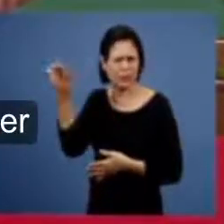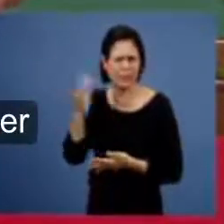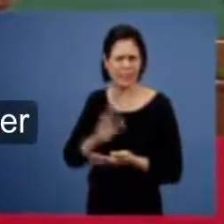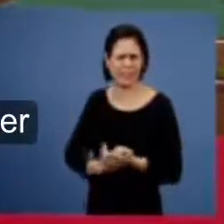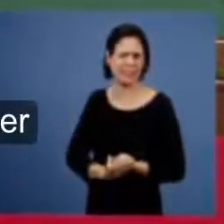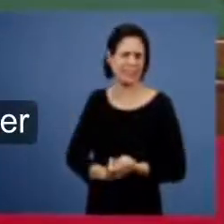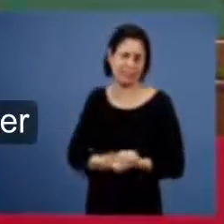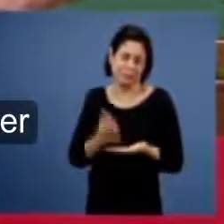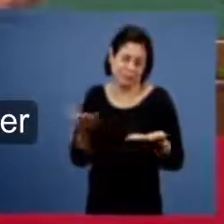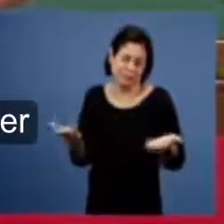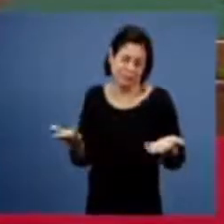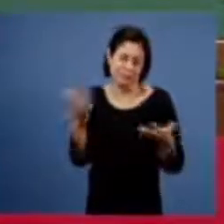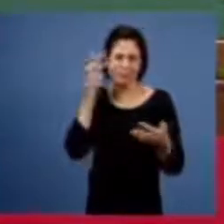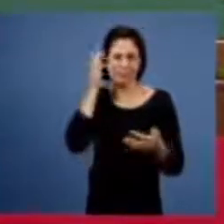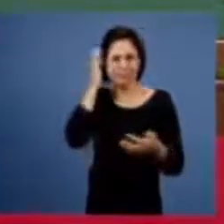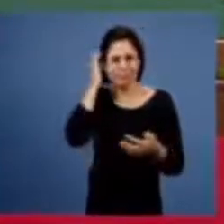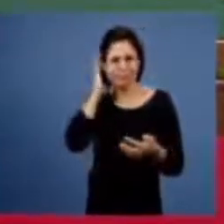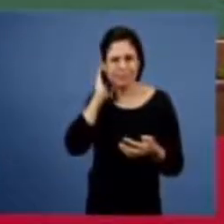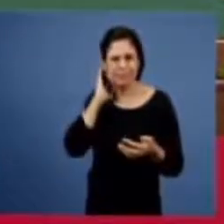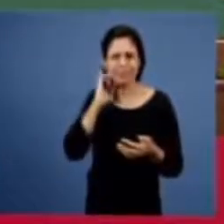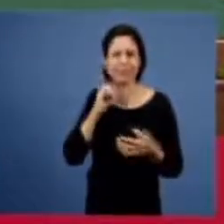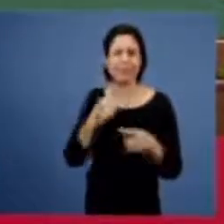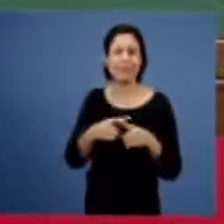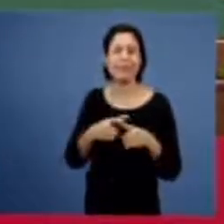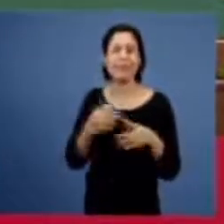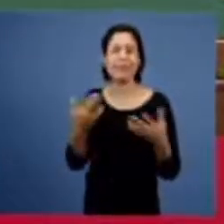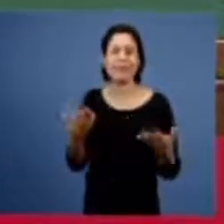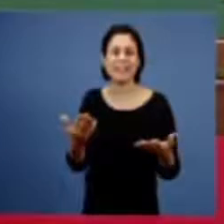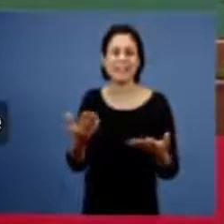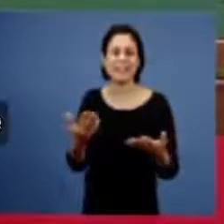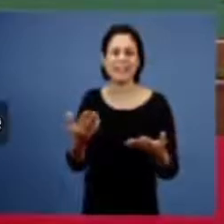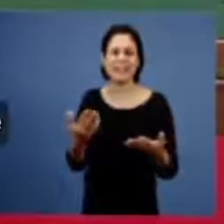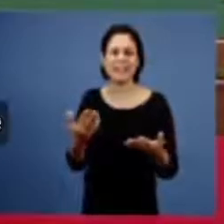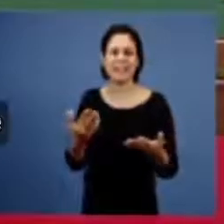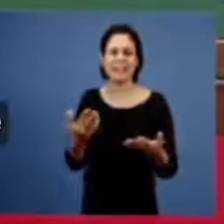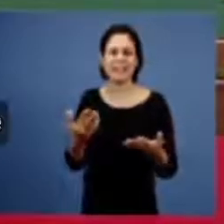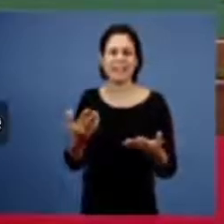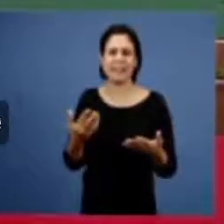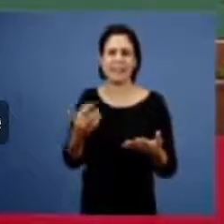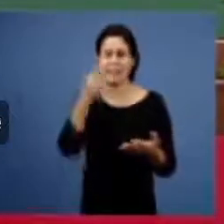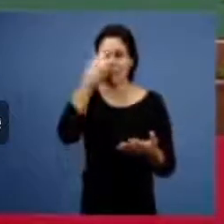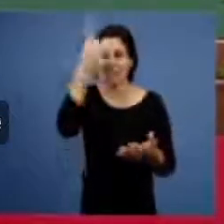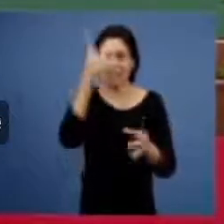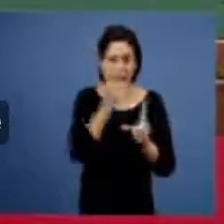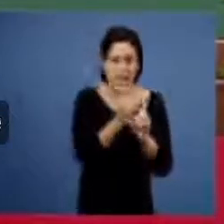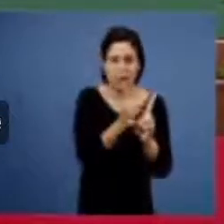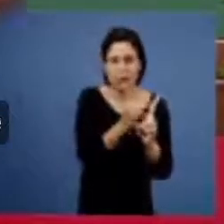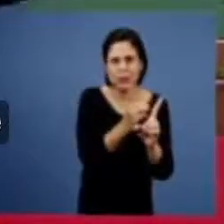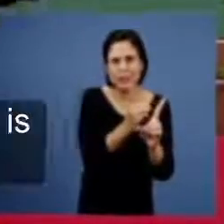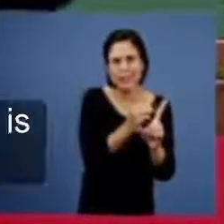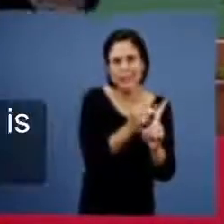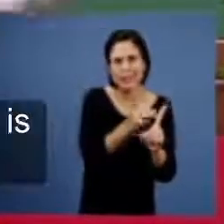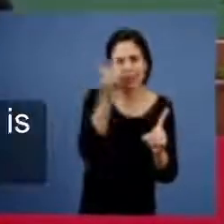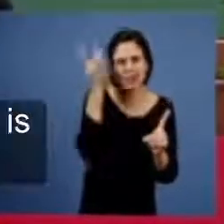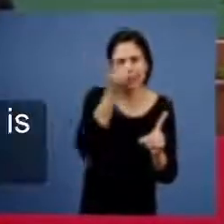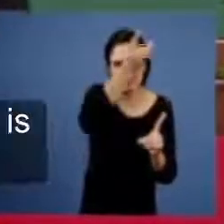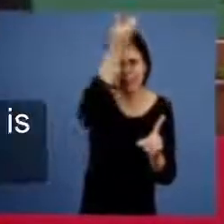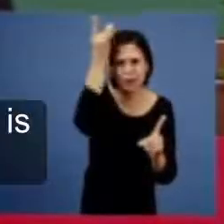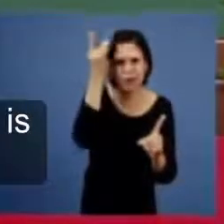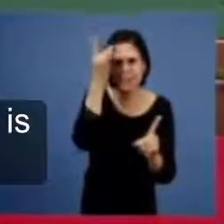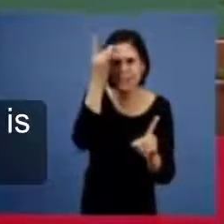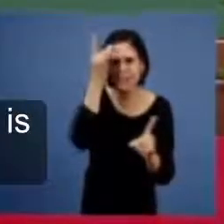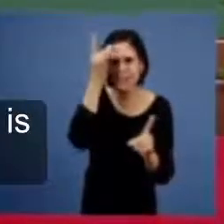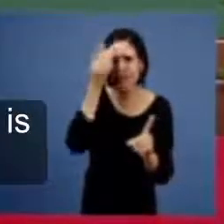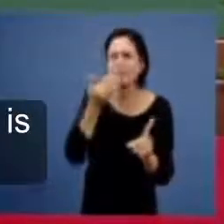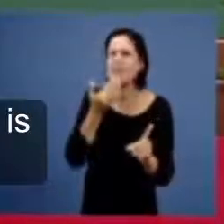sogra ele tem algum problema com a sogra porque naturalmente fazer o afeto de uma doutrina que é do Espírito Santo e é de dedicar a sogra